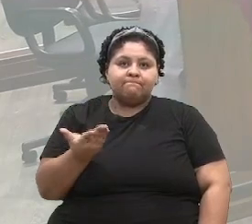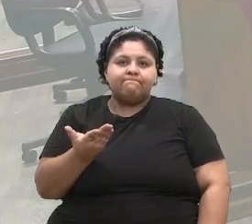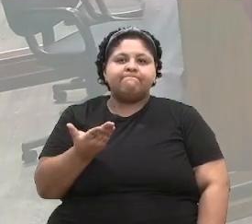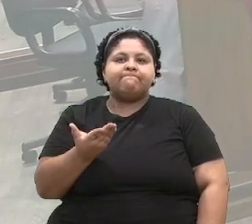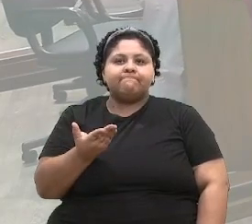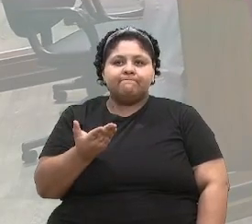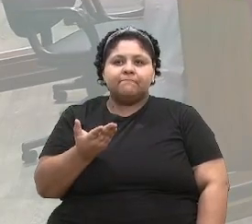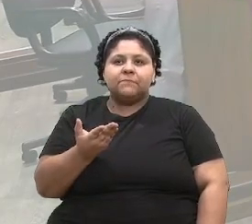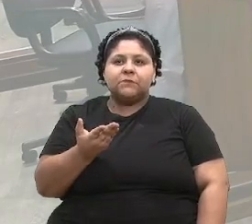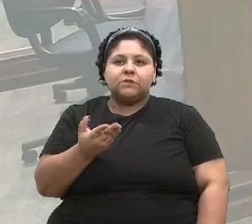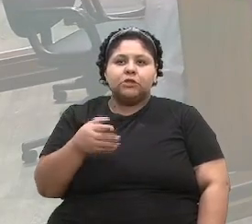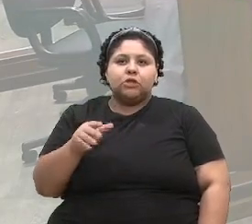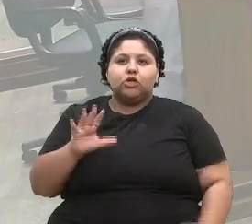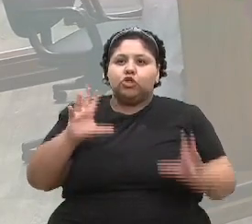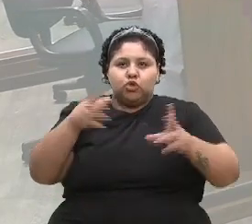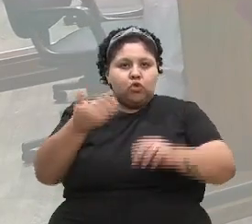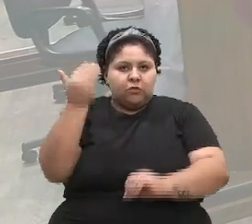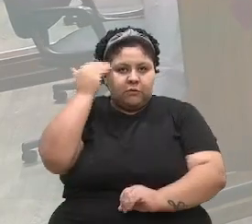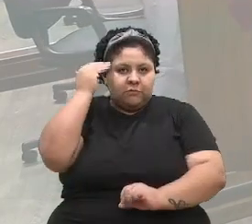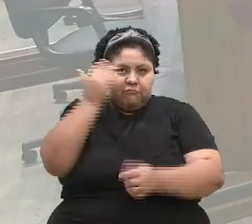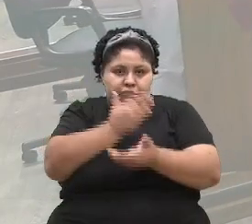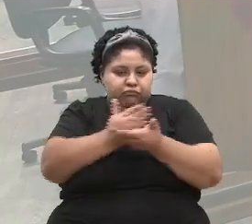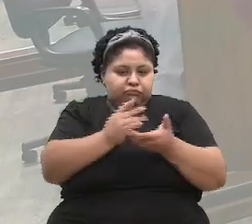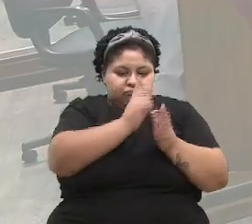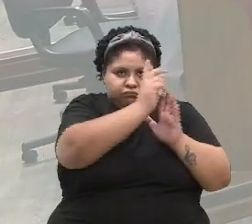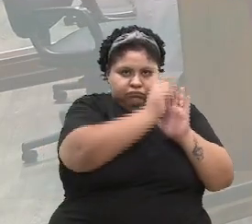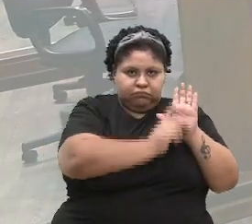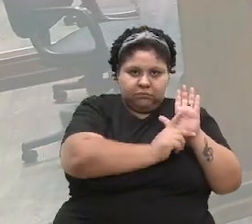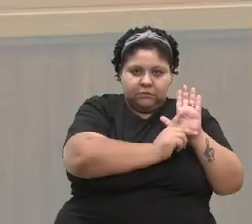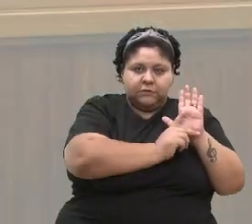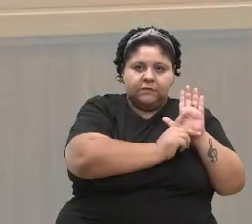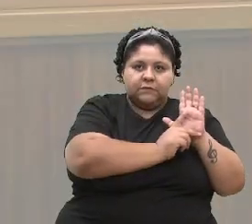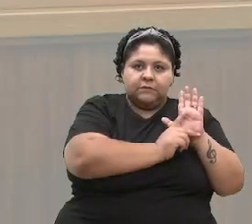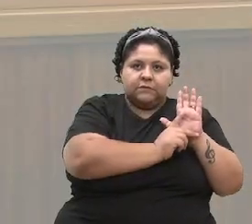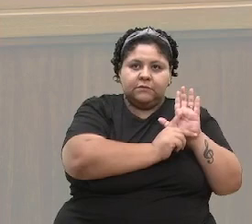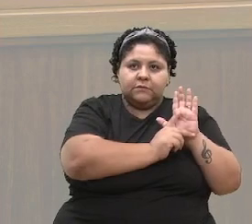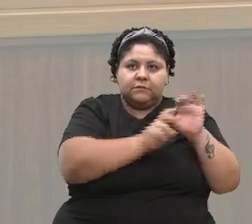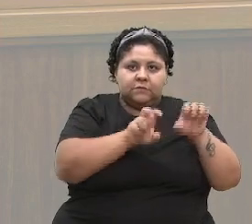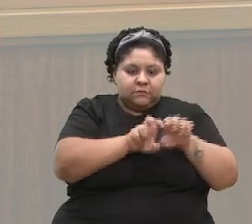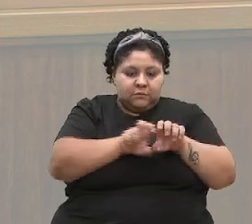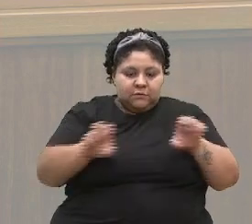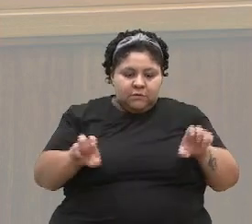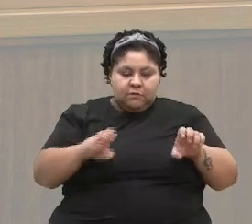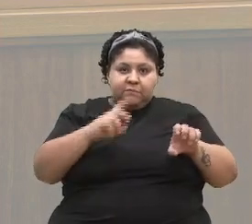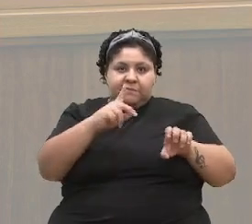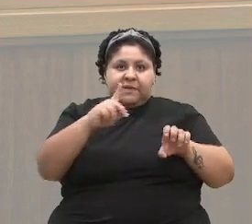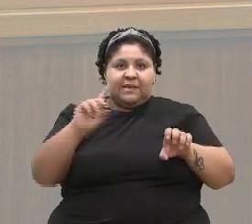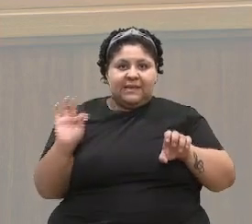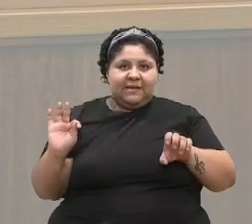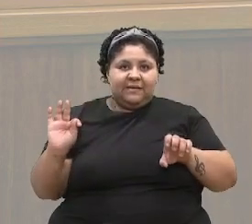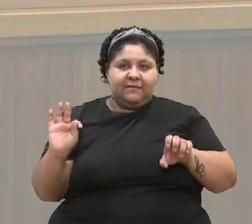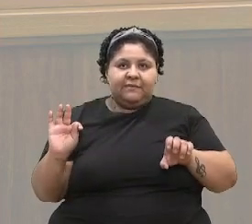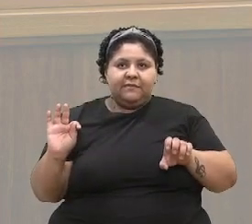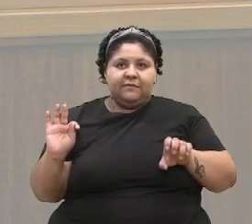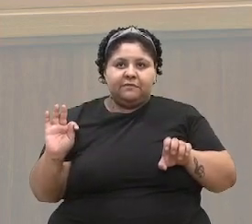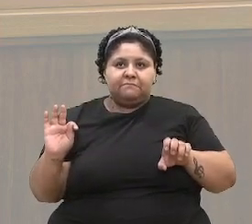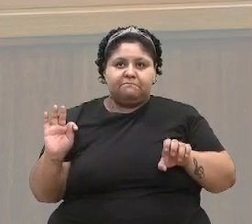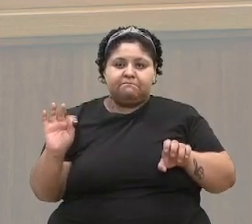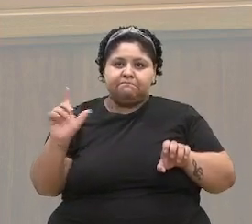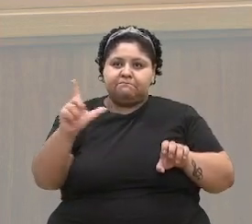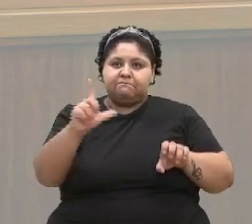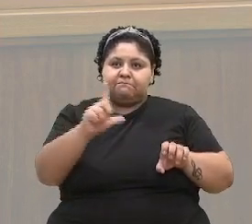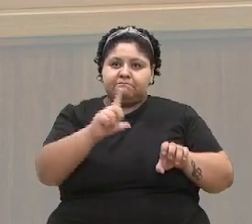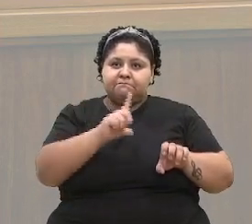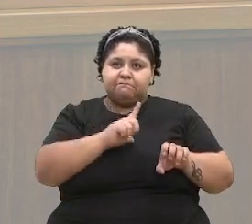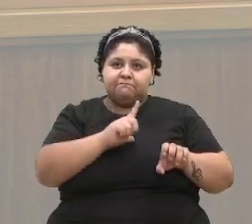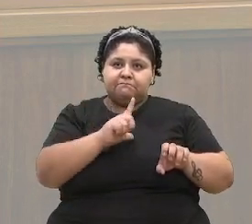conhecimento de todos que desde o início desse projeto, a bancada do Partido dos Trabalhadores teve... Uma parte se é